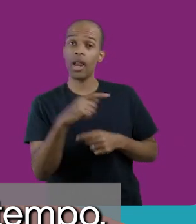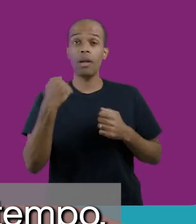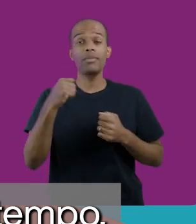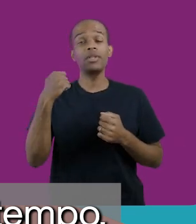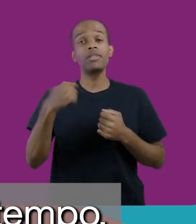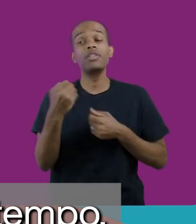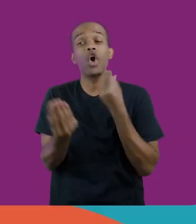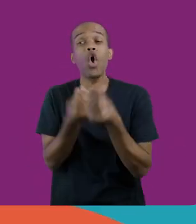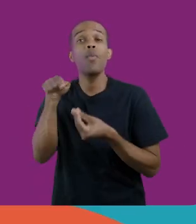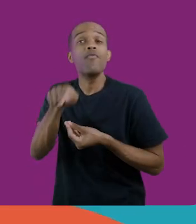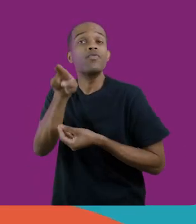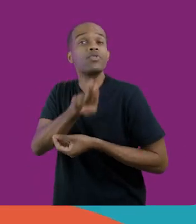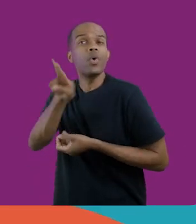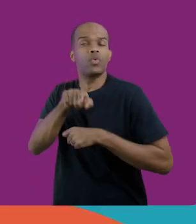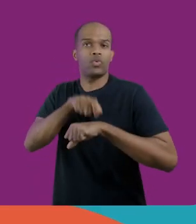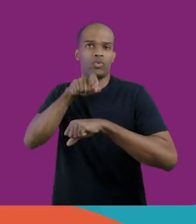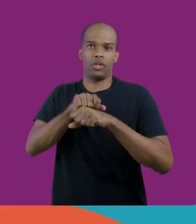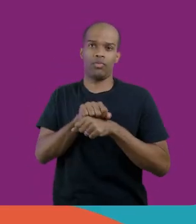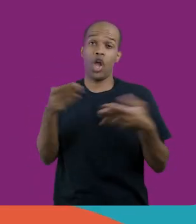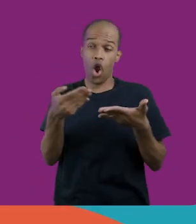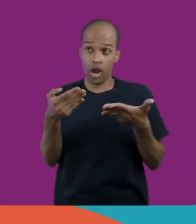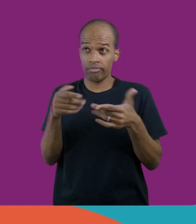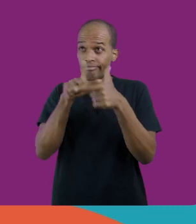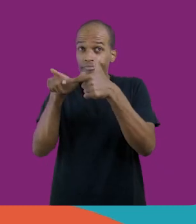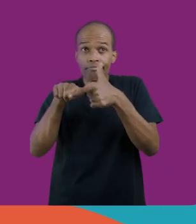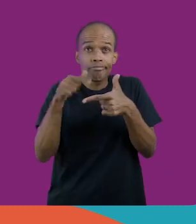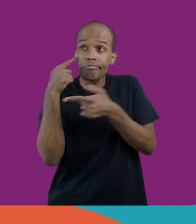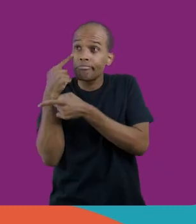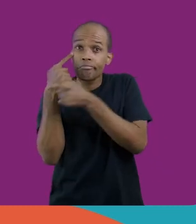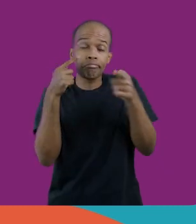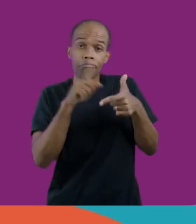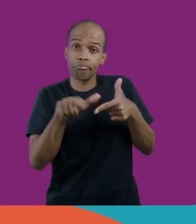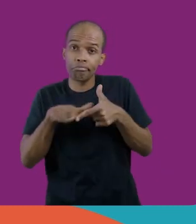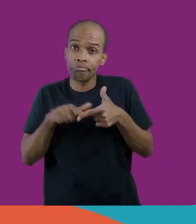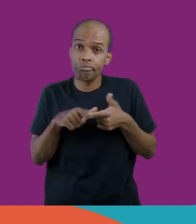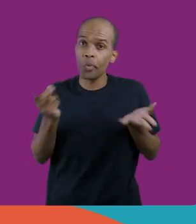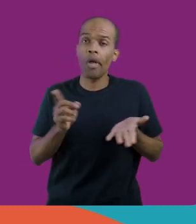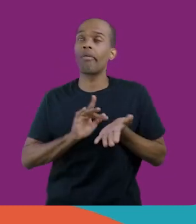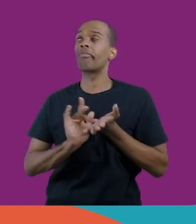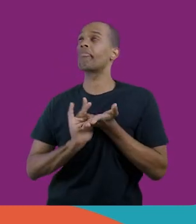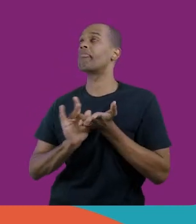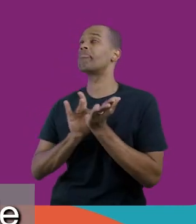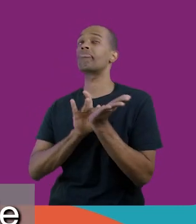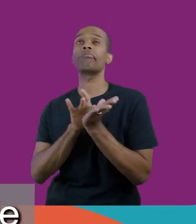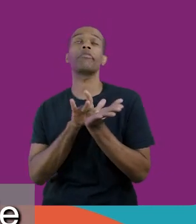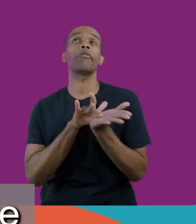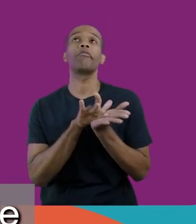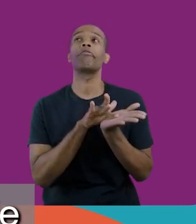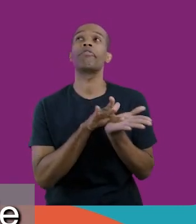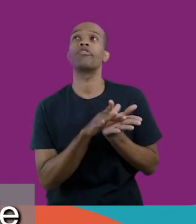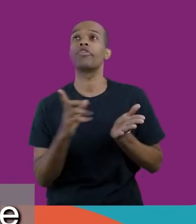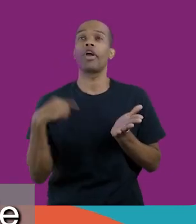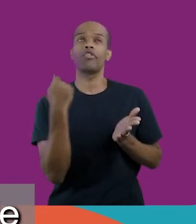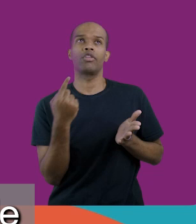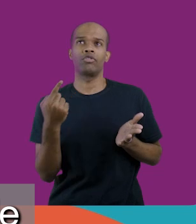como você usa esse tempo. E, nesses tempos de adversidade, não adianta a gente fingir que não